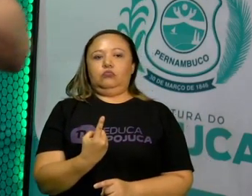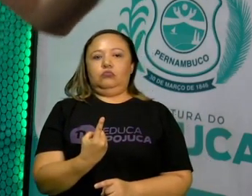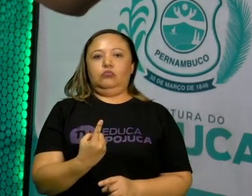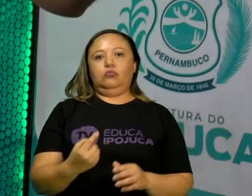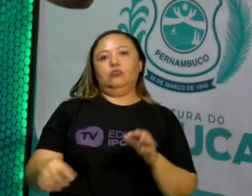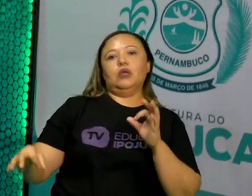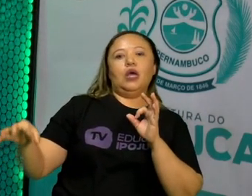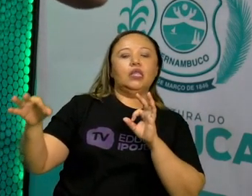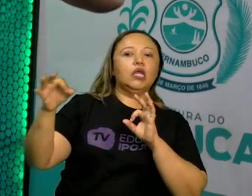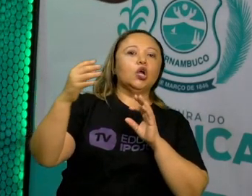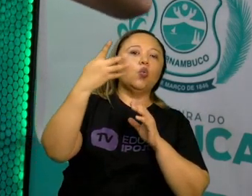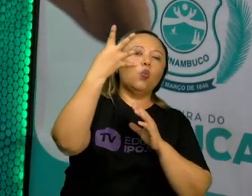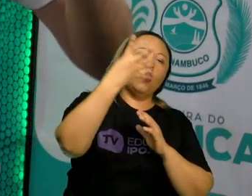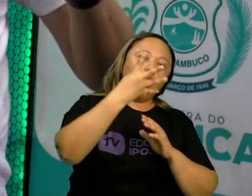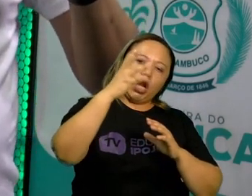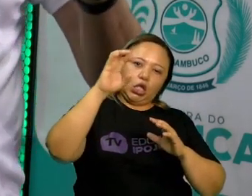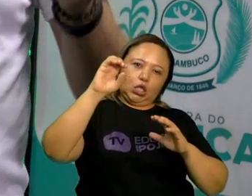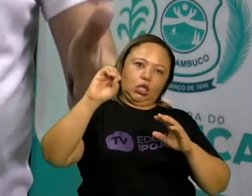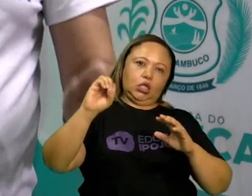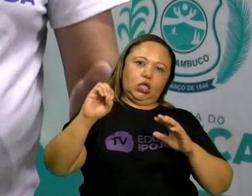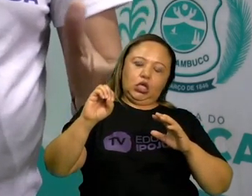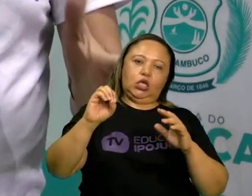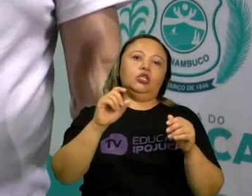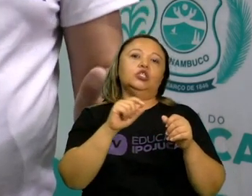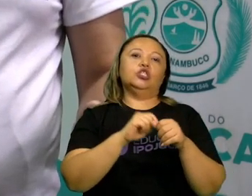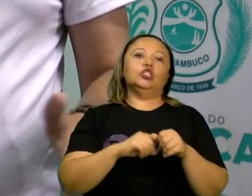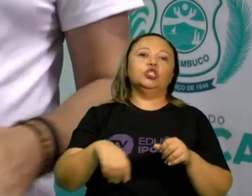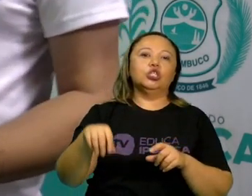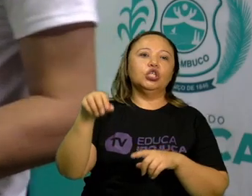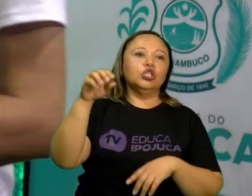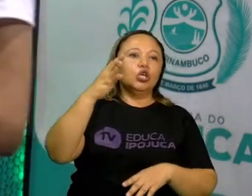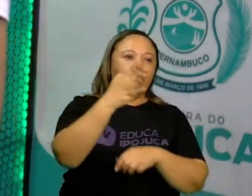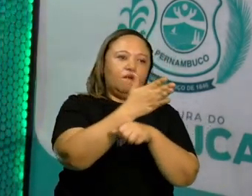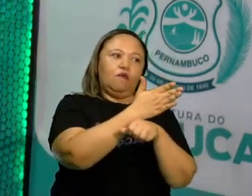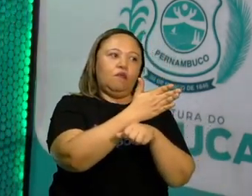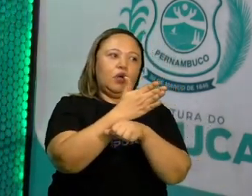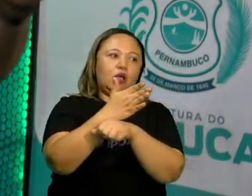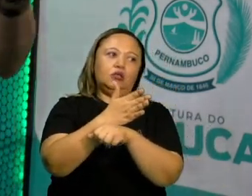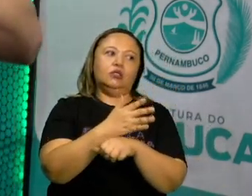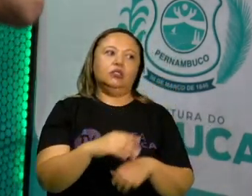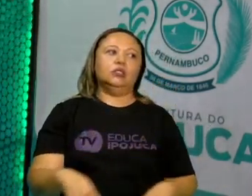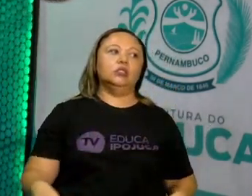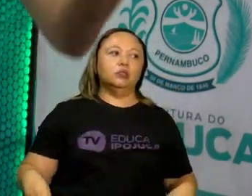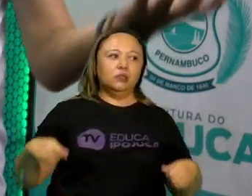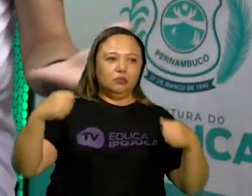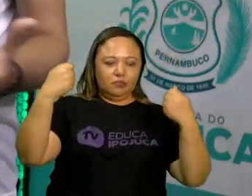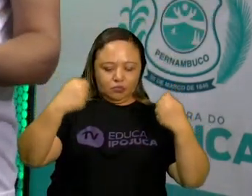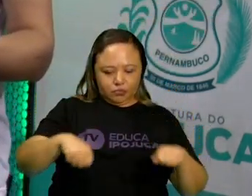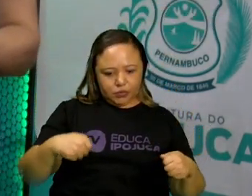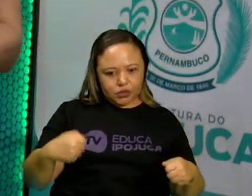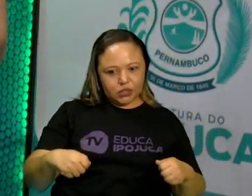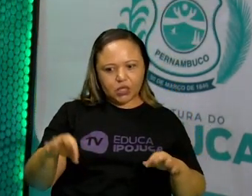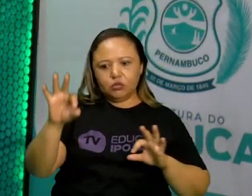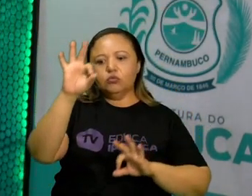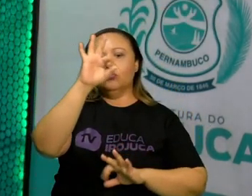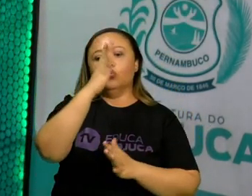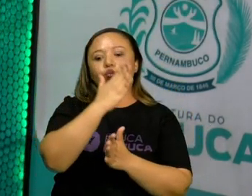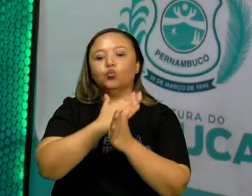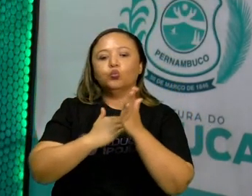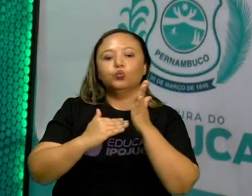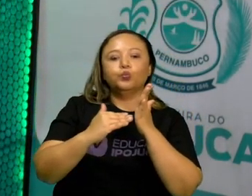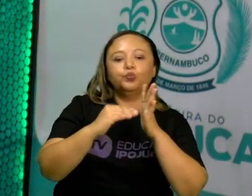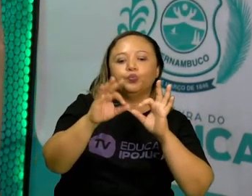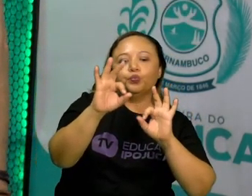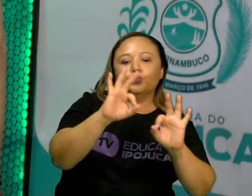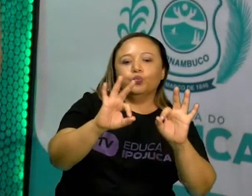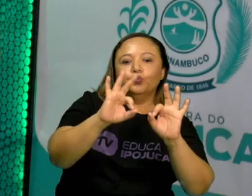Então, 40 dias de filmagens, 40 diárias, e você tem que ter tudo ali organizadinho, que você